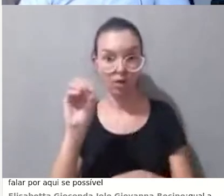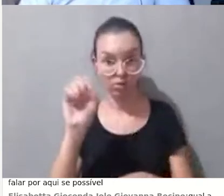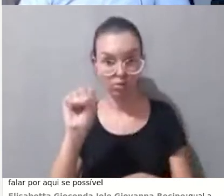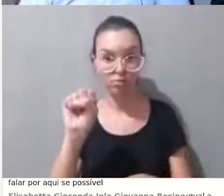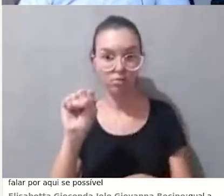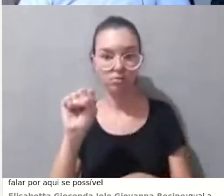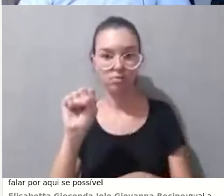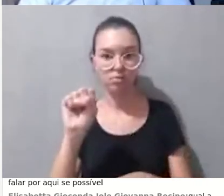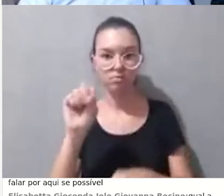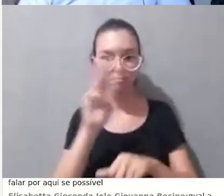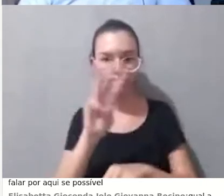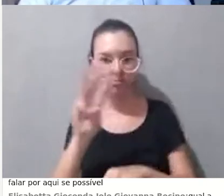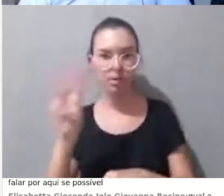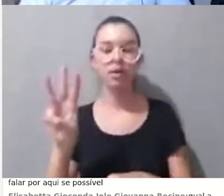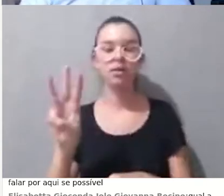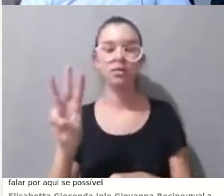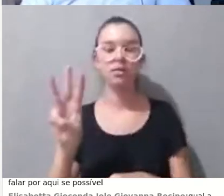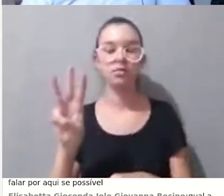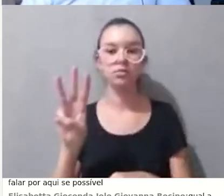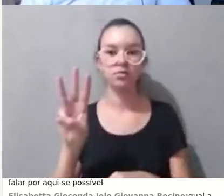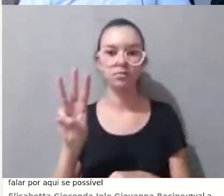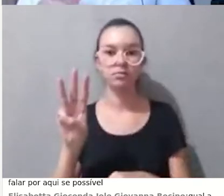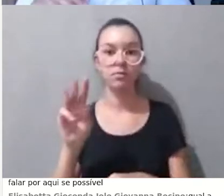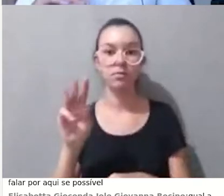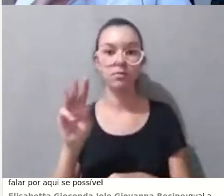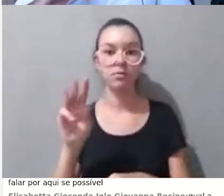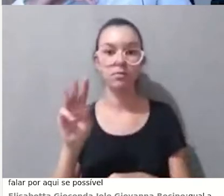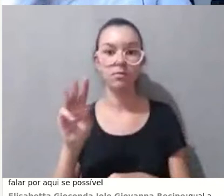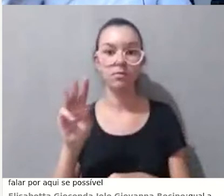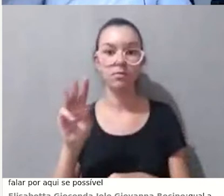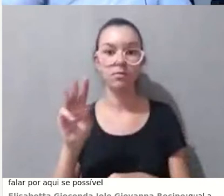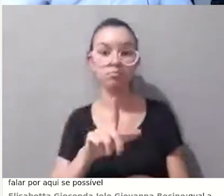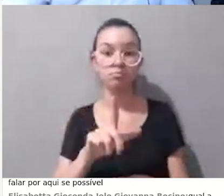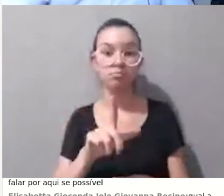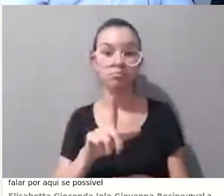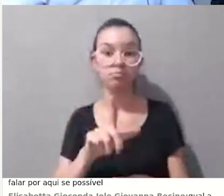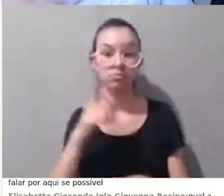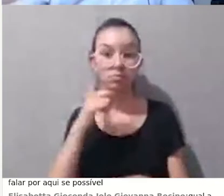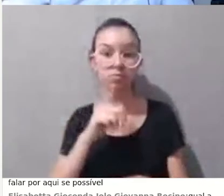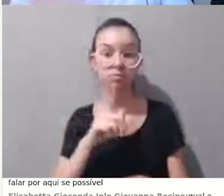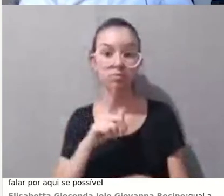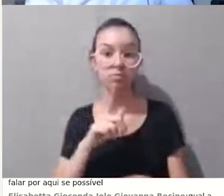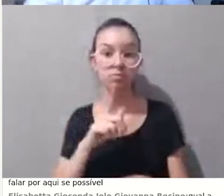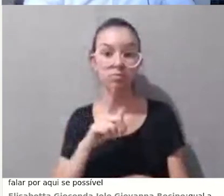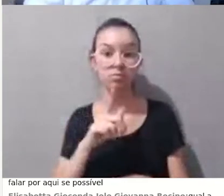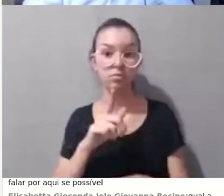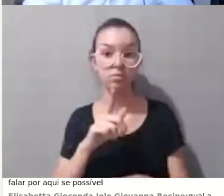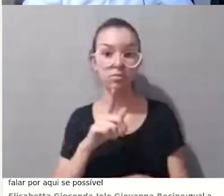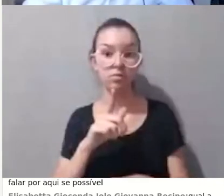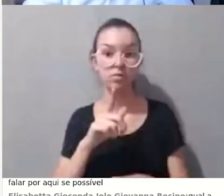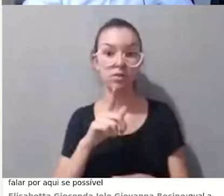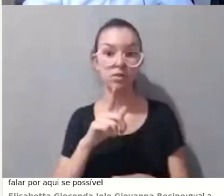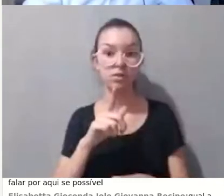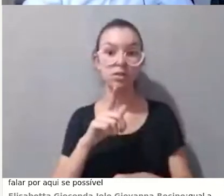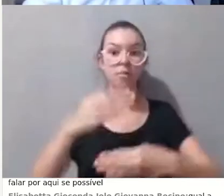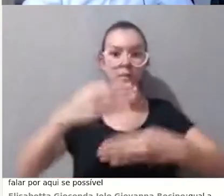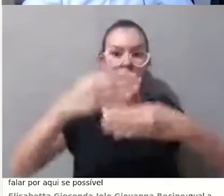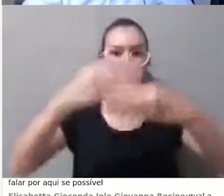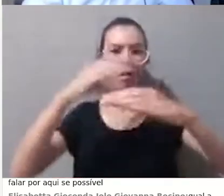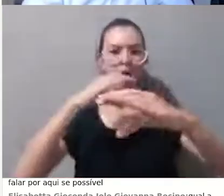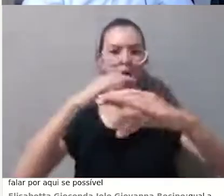oferece, eu consigo transcender as barreiras impostas pela